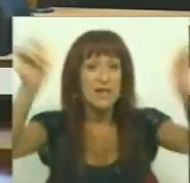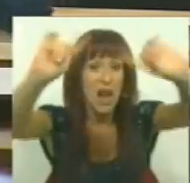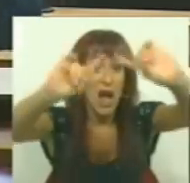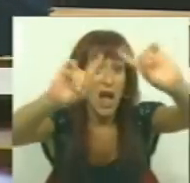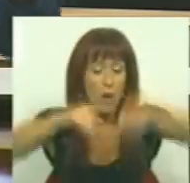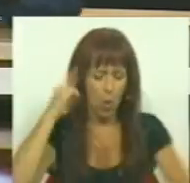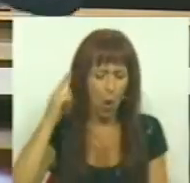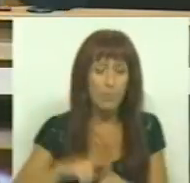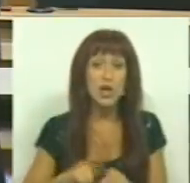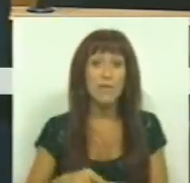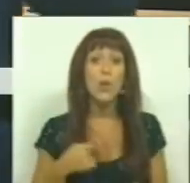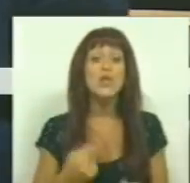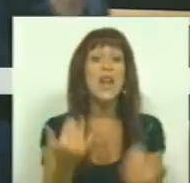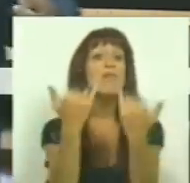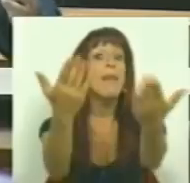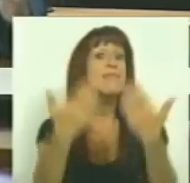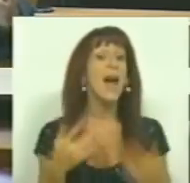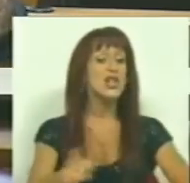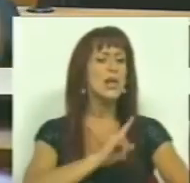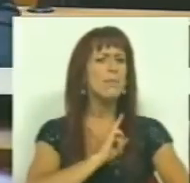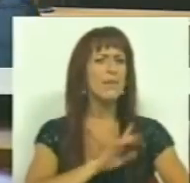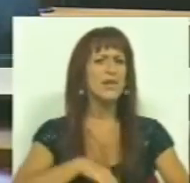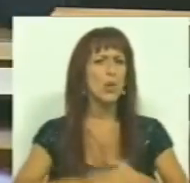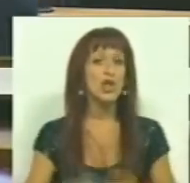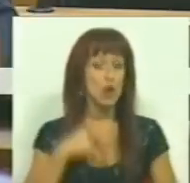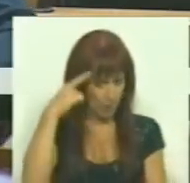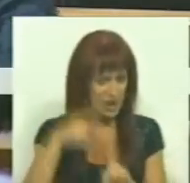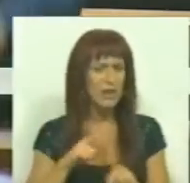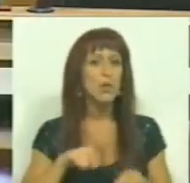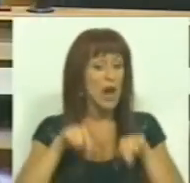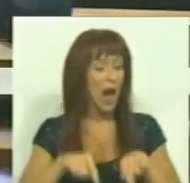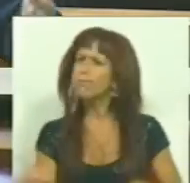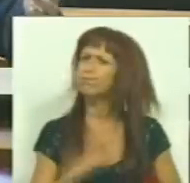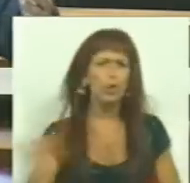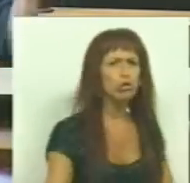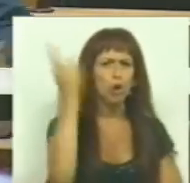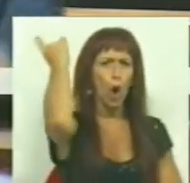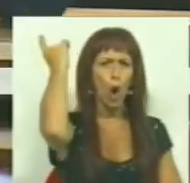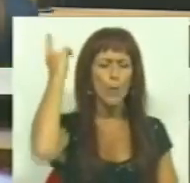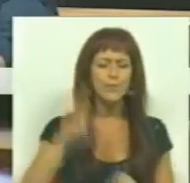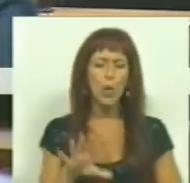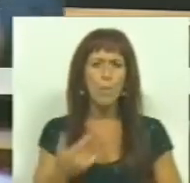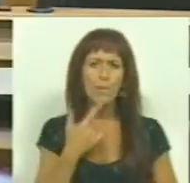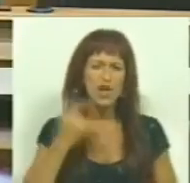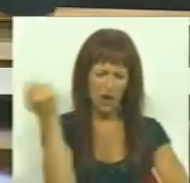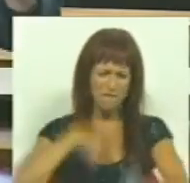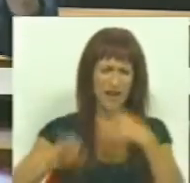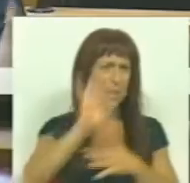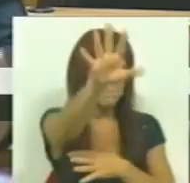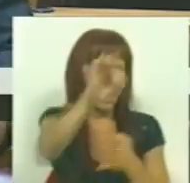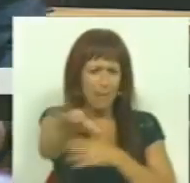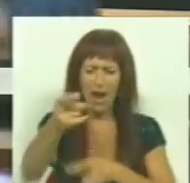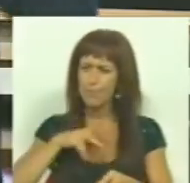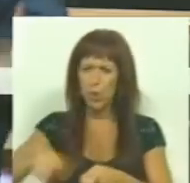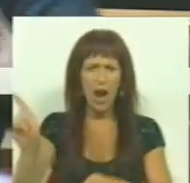O objetivo não é de que nos vão informando sobre as privatizações. O nosso objetivo é de que elas não se realizem. Que o país não seja vendido às peças